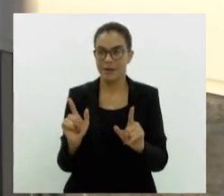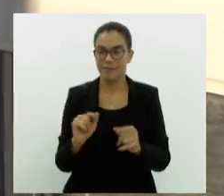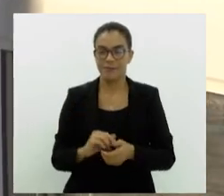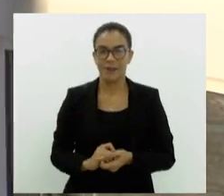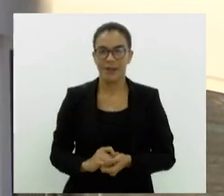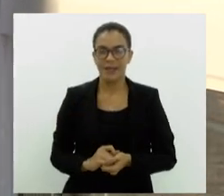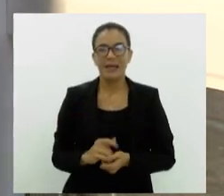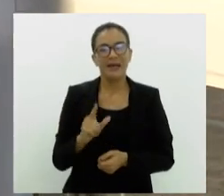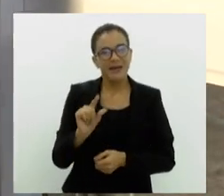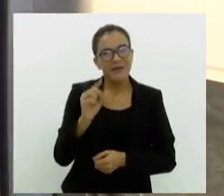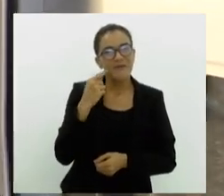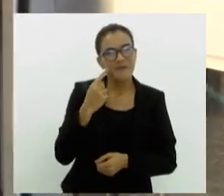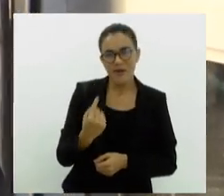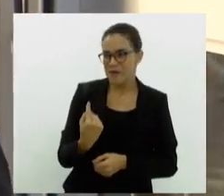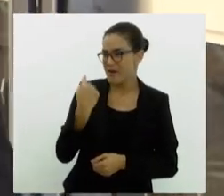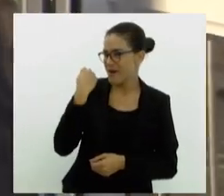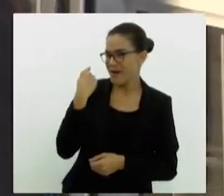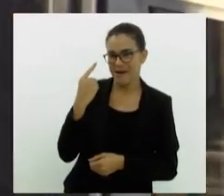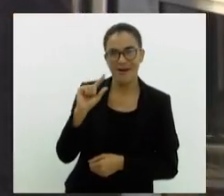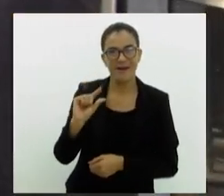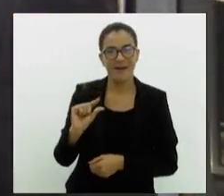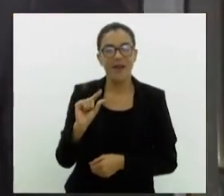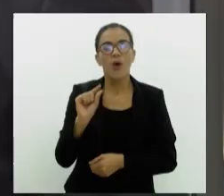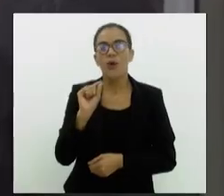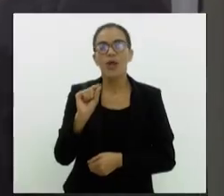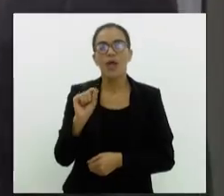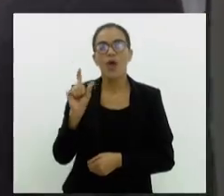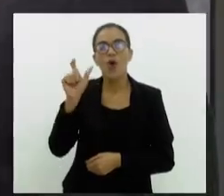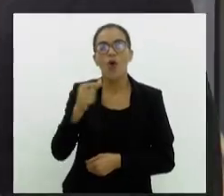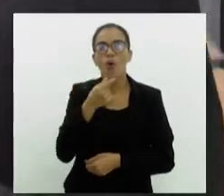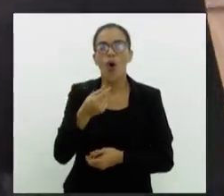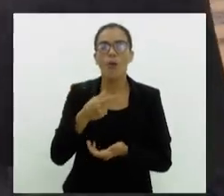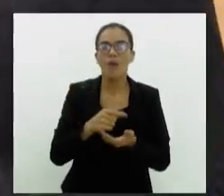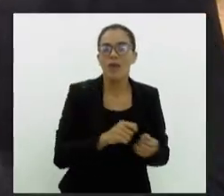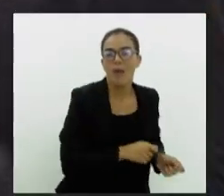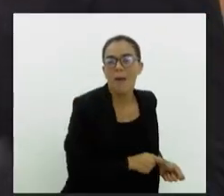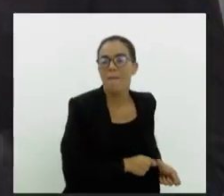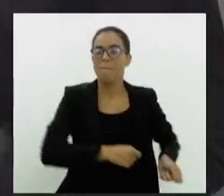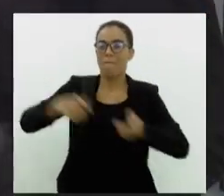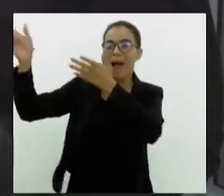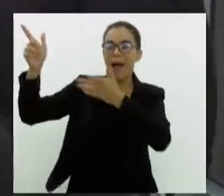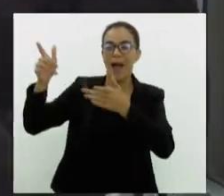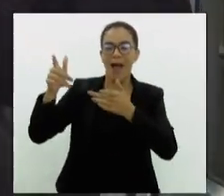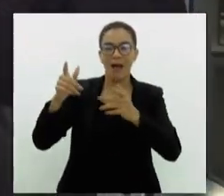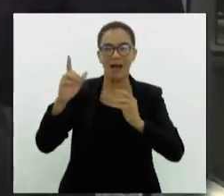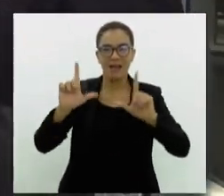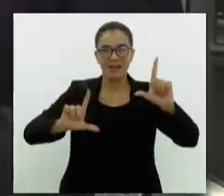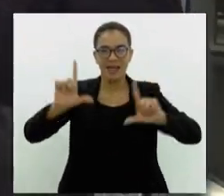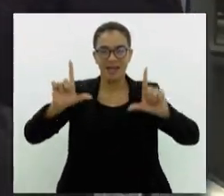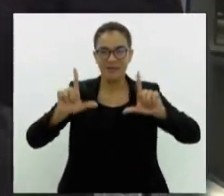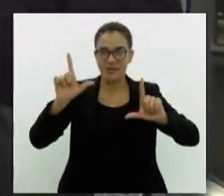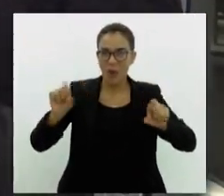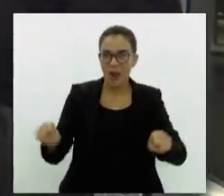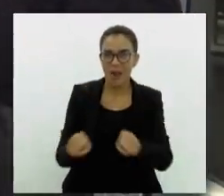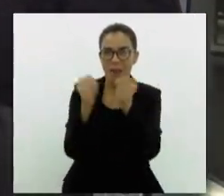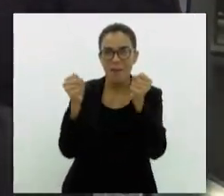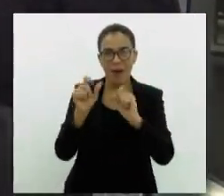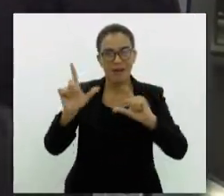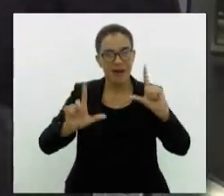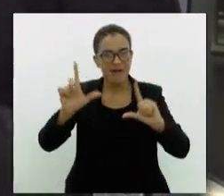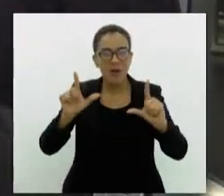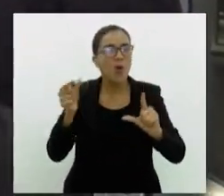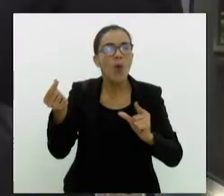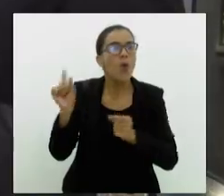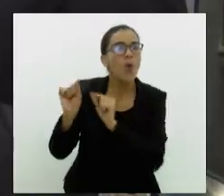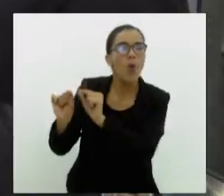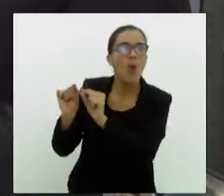Nós vimos recentemente um caso que gerou bastante repercussão, que foi o um entregador jogando a televisão por cima de um muro e acabou quebrando a televisão. O